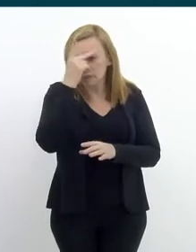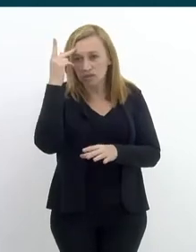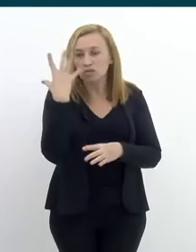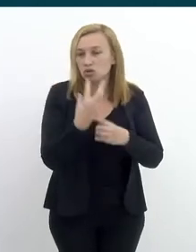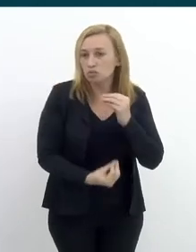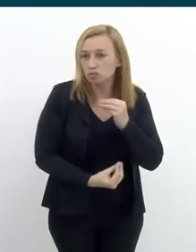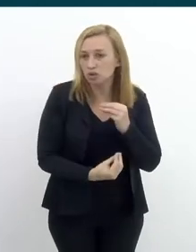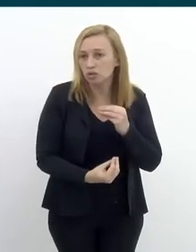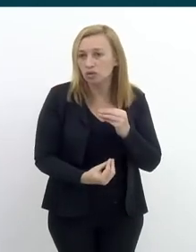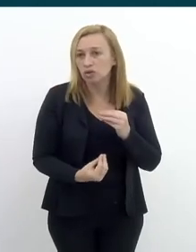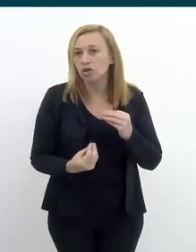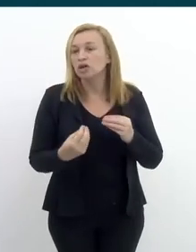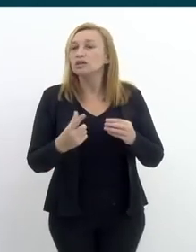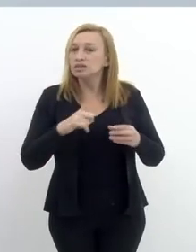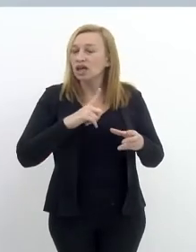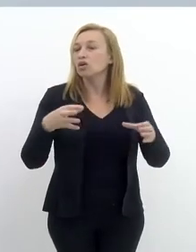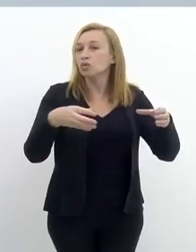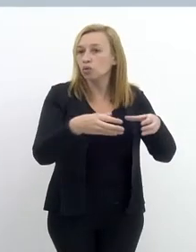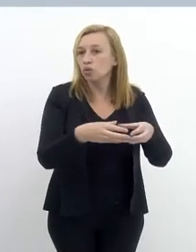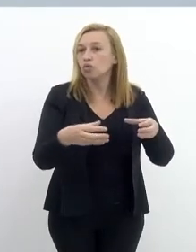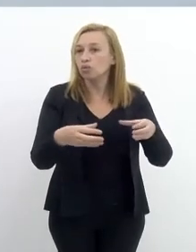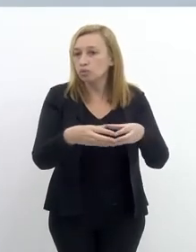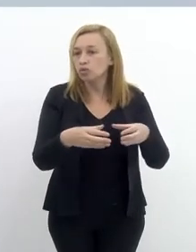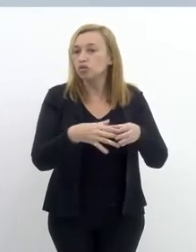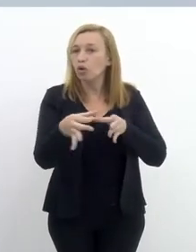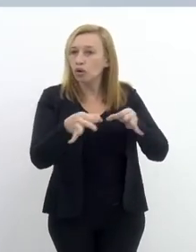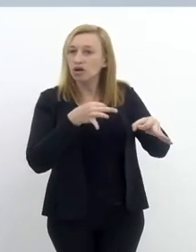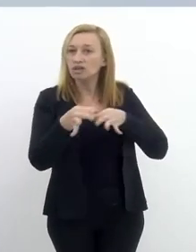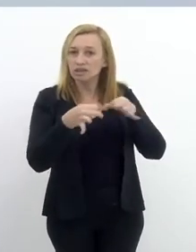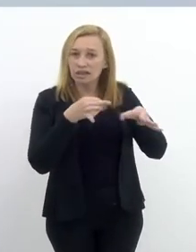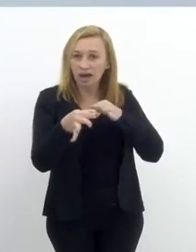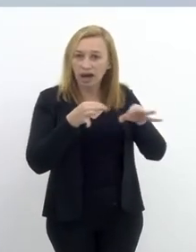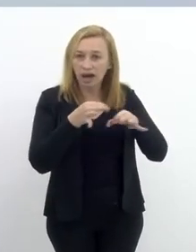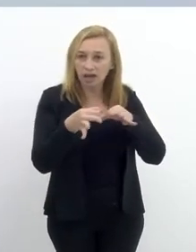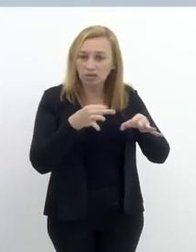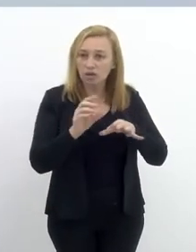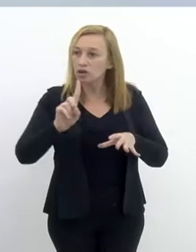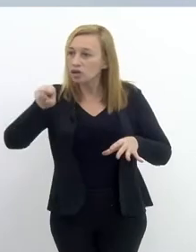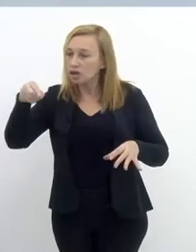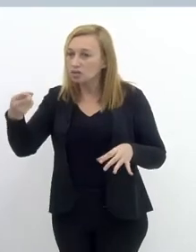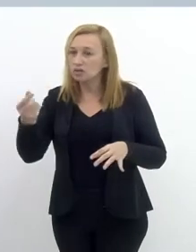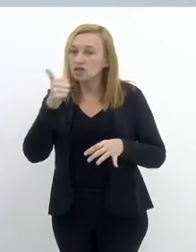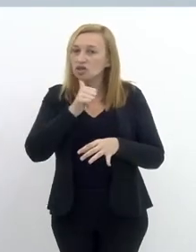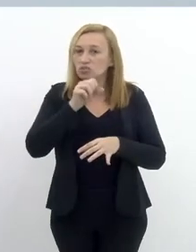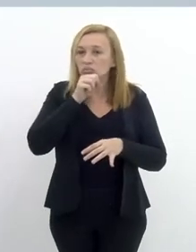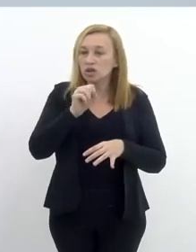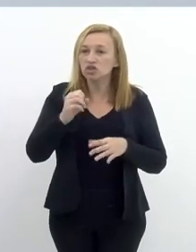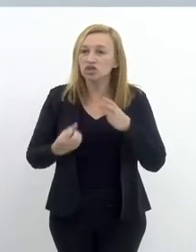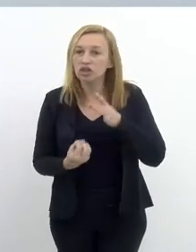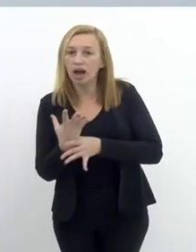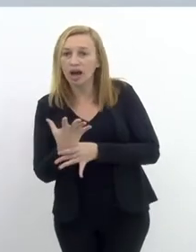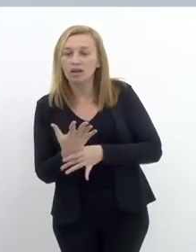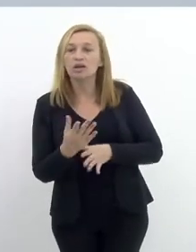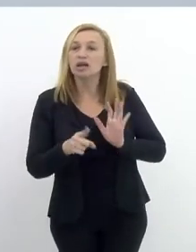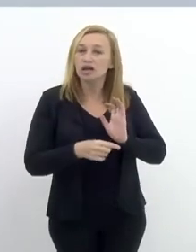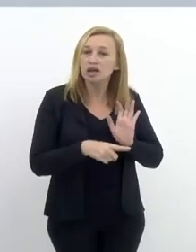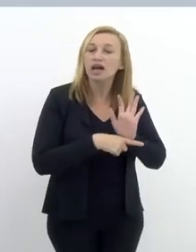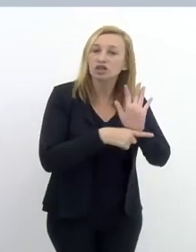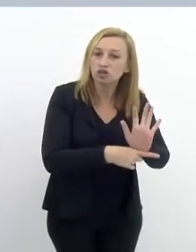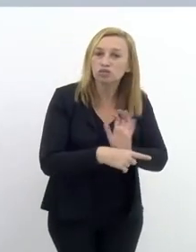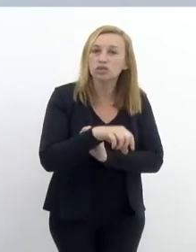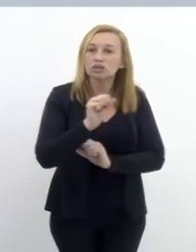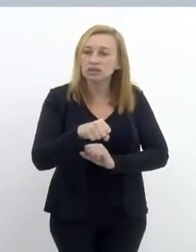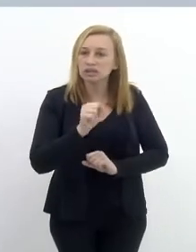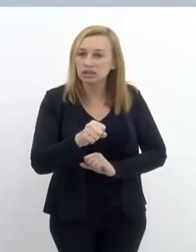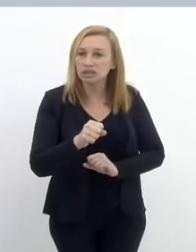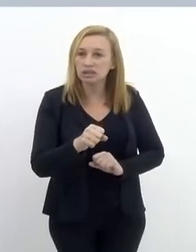querido após um período de desaparecimento. Então, existem grupos organizados, existe um grupo que é o grupo das mães virtuosas, que de alguma maneira